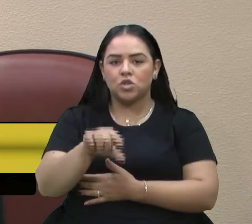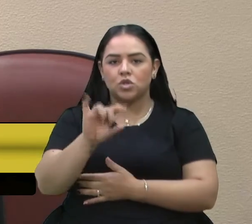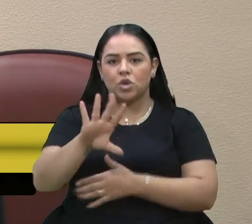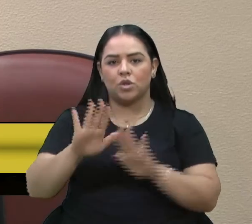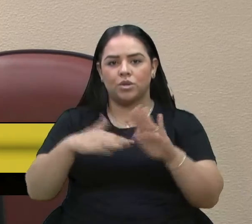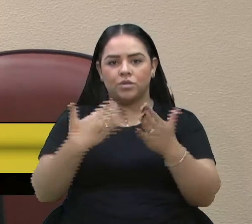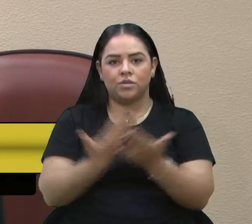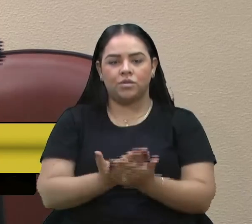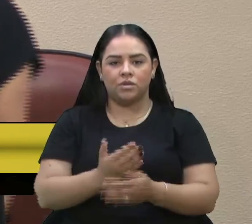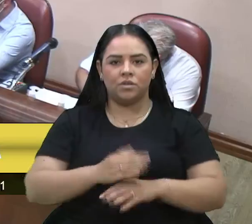Parabéns!